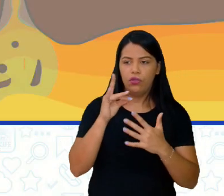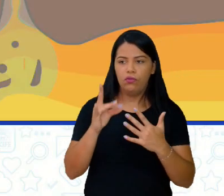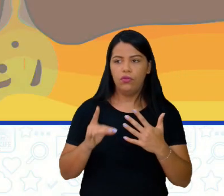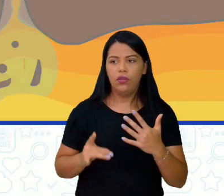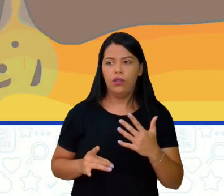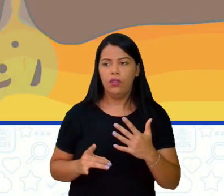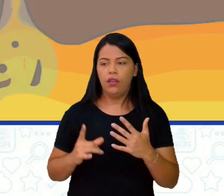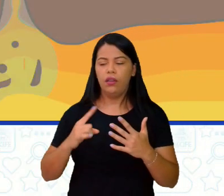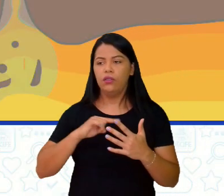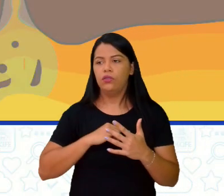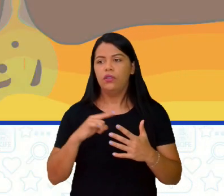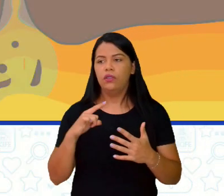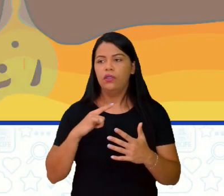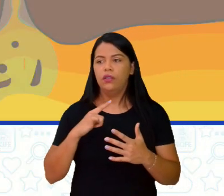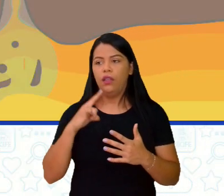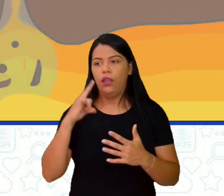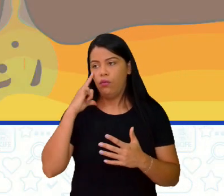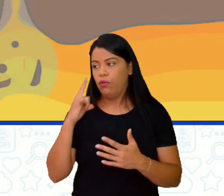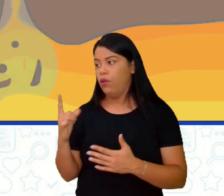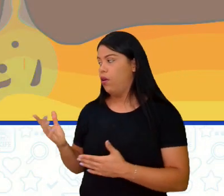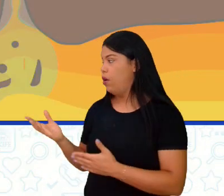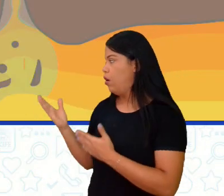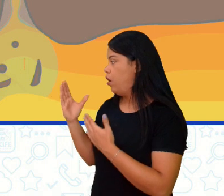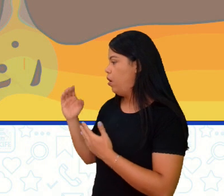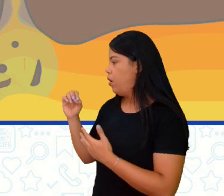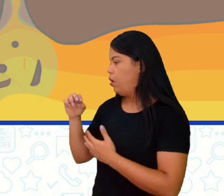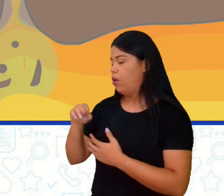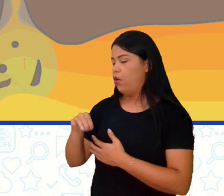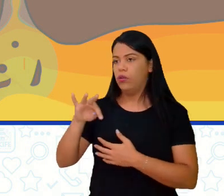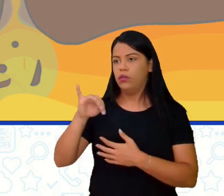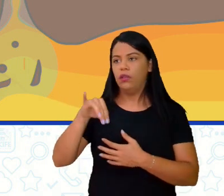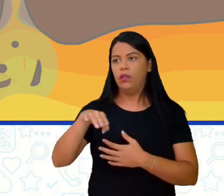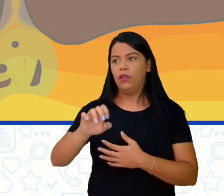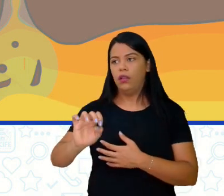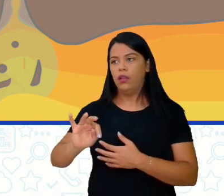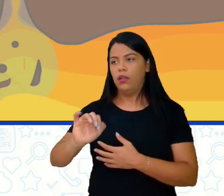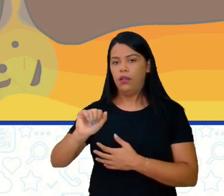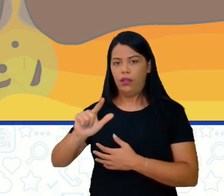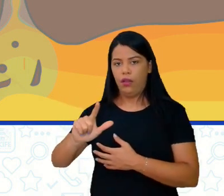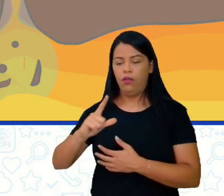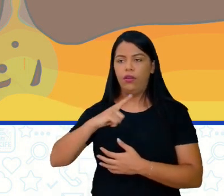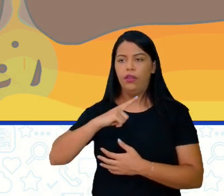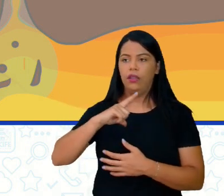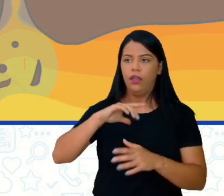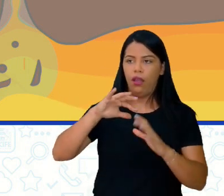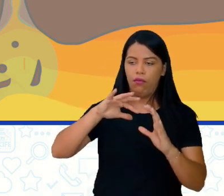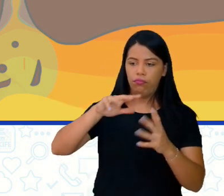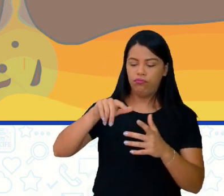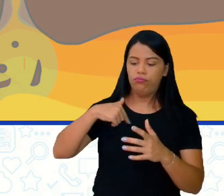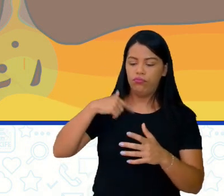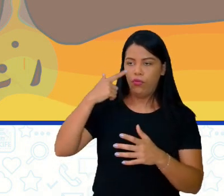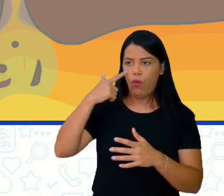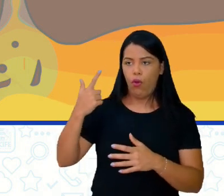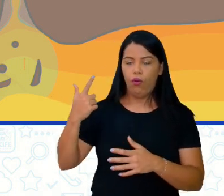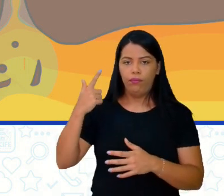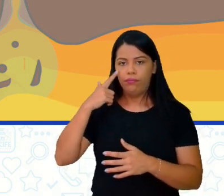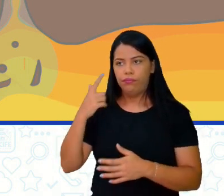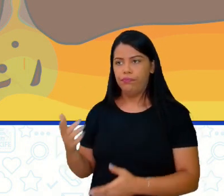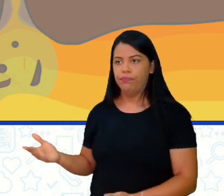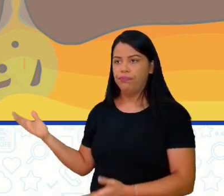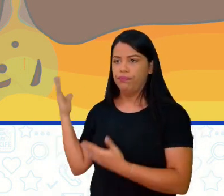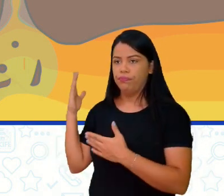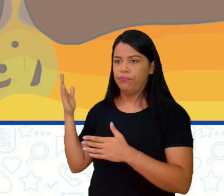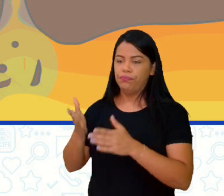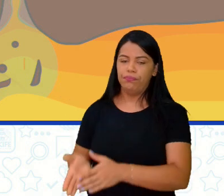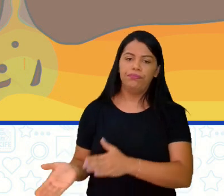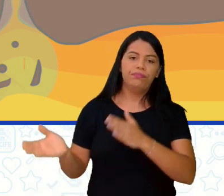temos uma placa continental, que é onde está aqui o relevo montanhoso, onde nós temos ali o vulcão. E